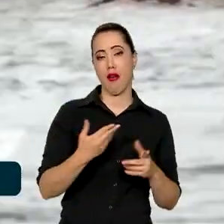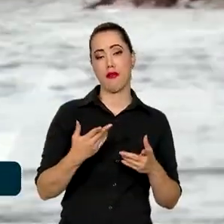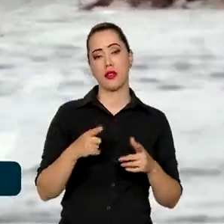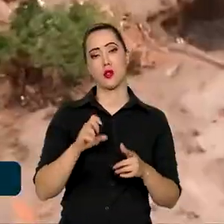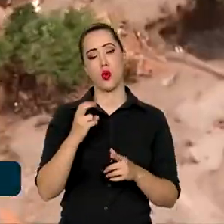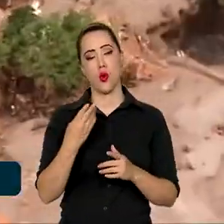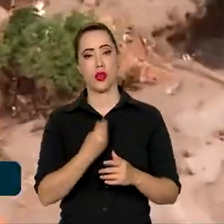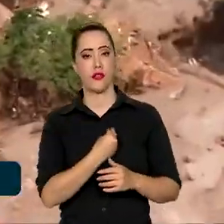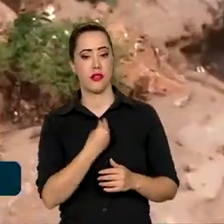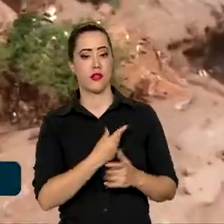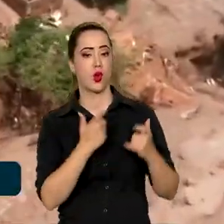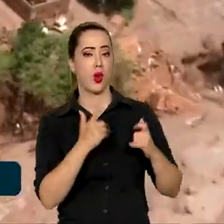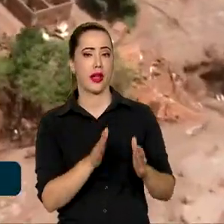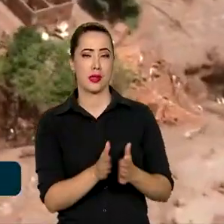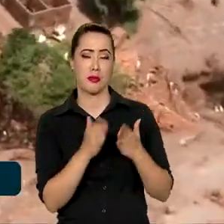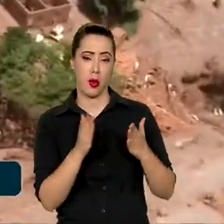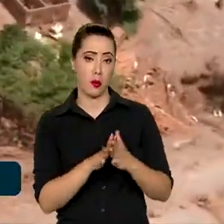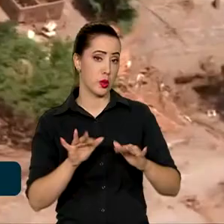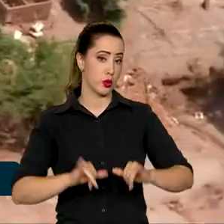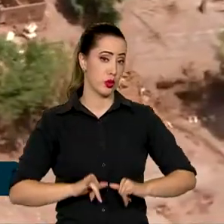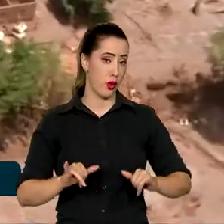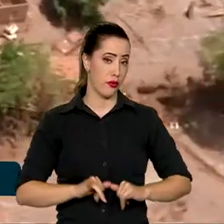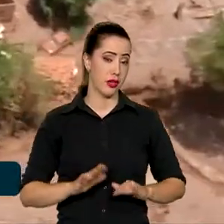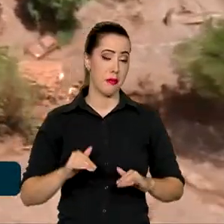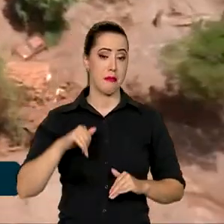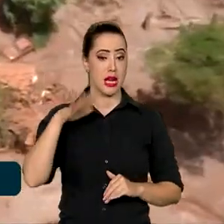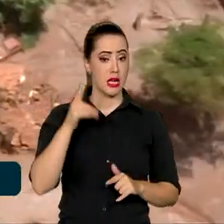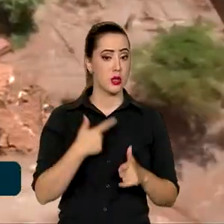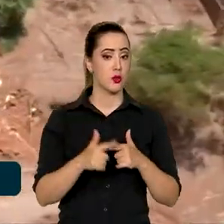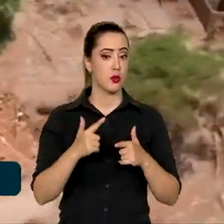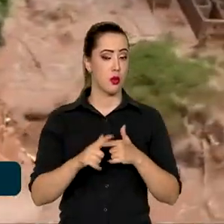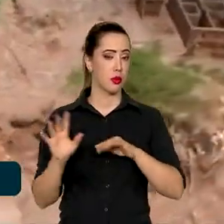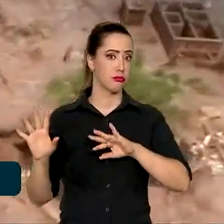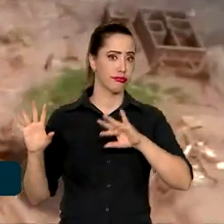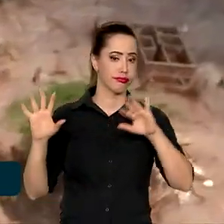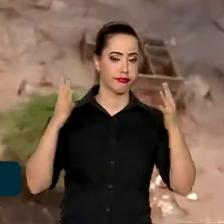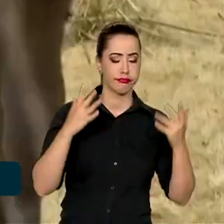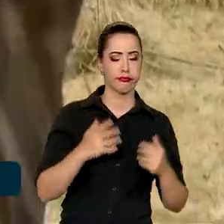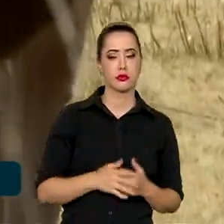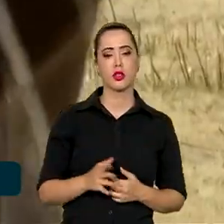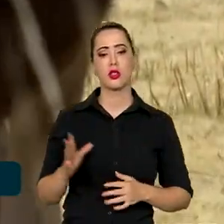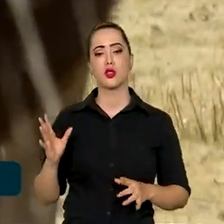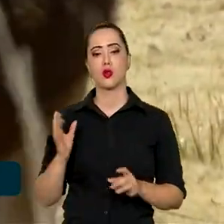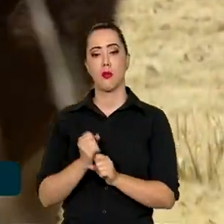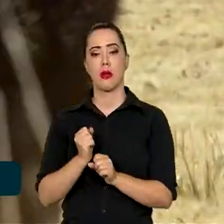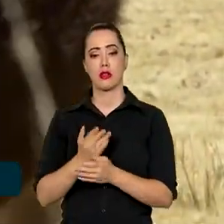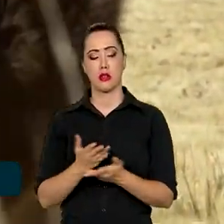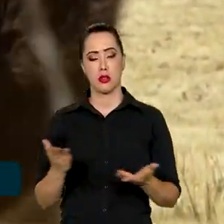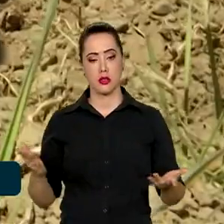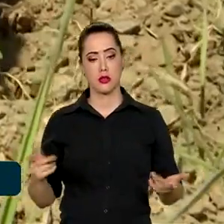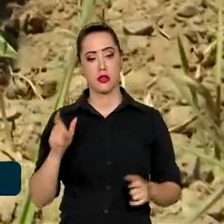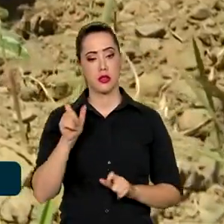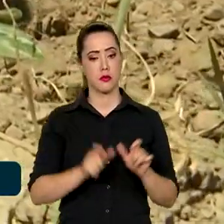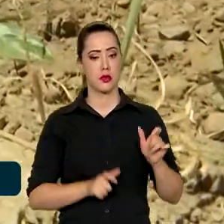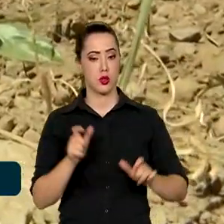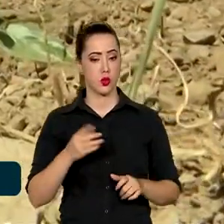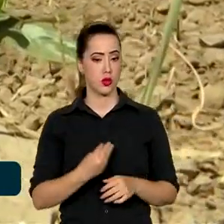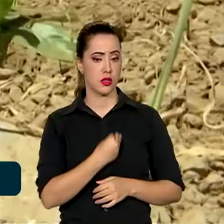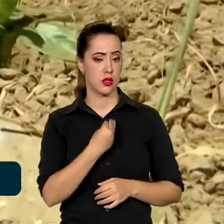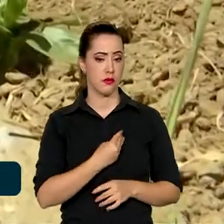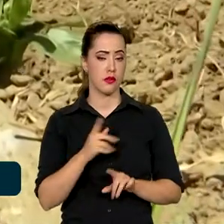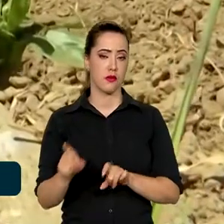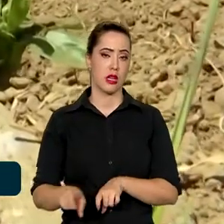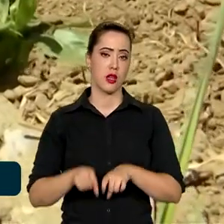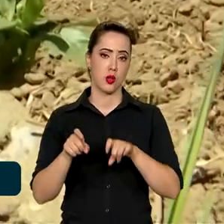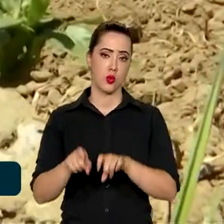periferias sofrem mais os efeitos das catástrofes naturais. E somado a isso, as pessoas que vivem no